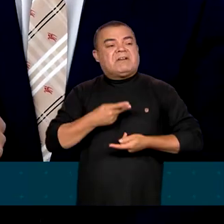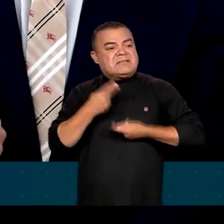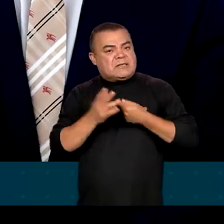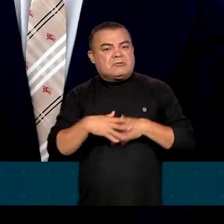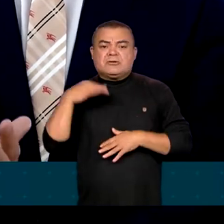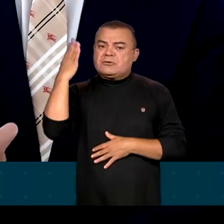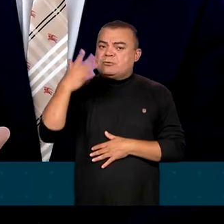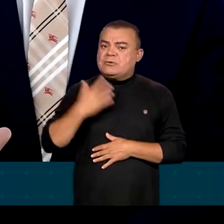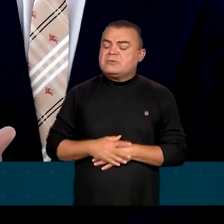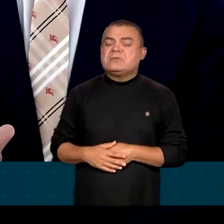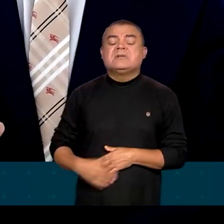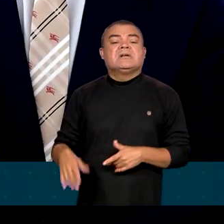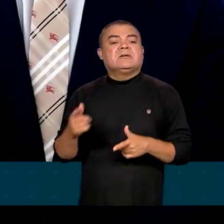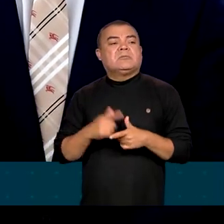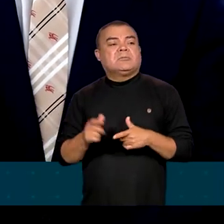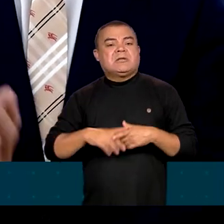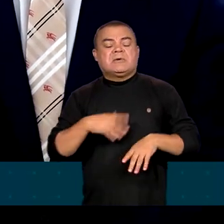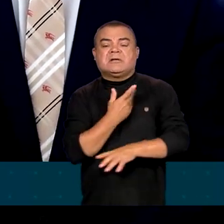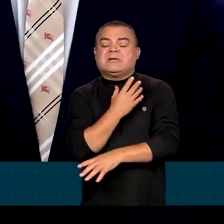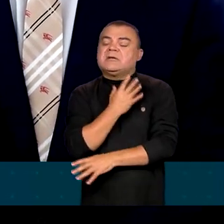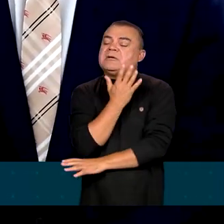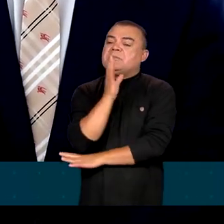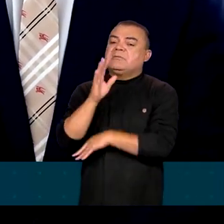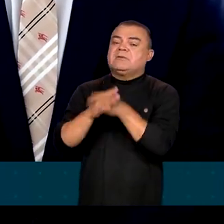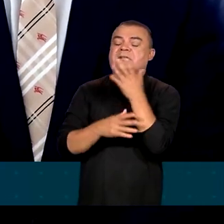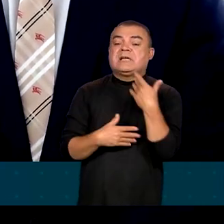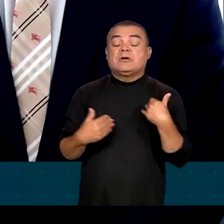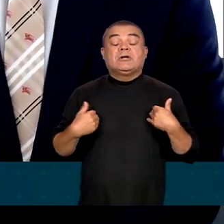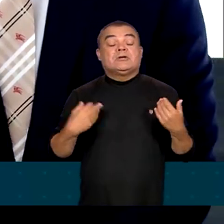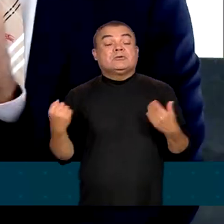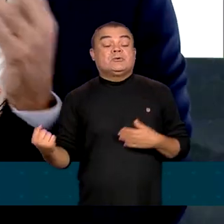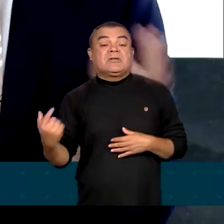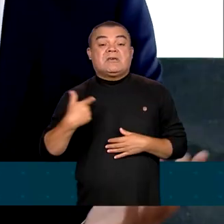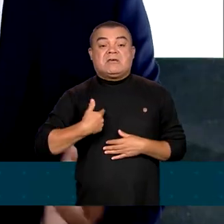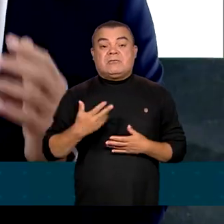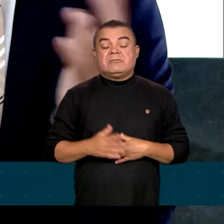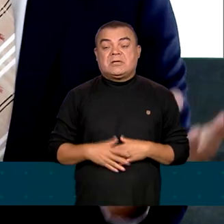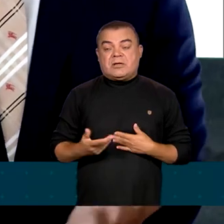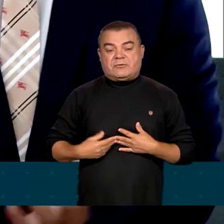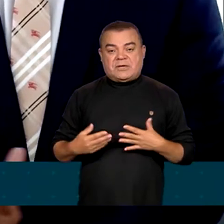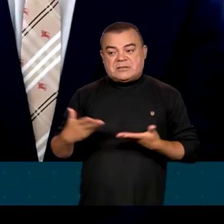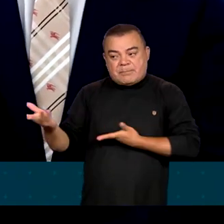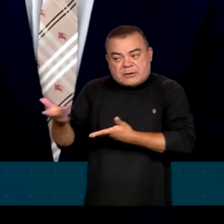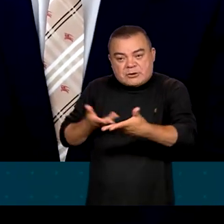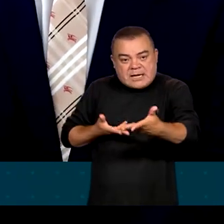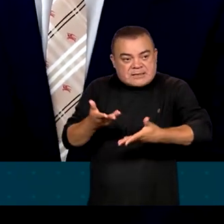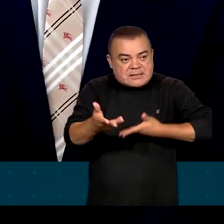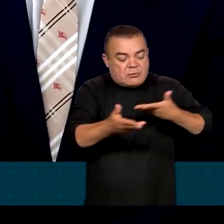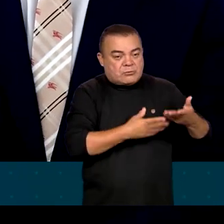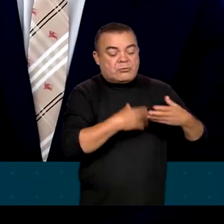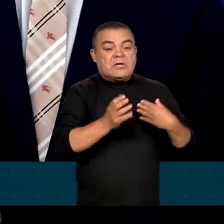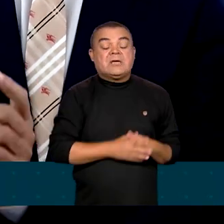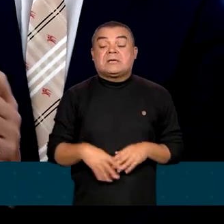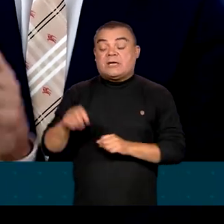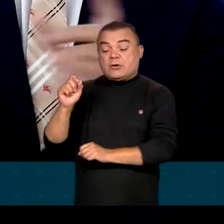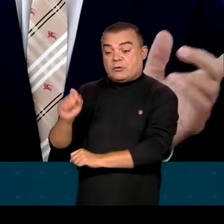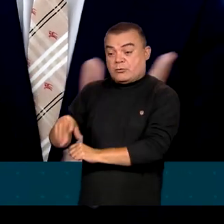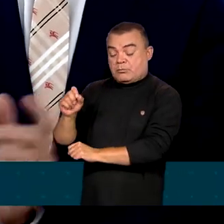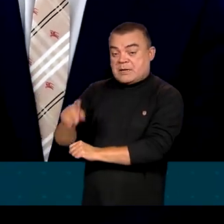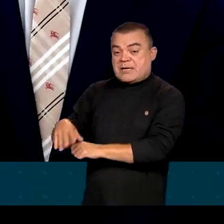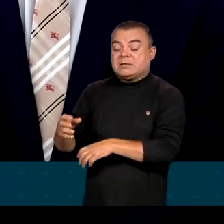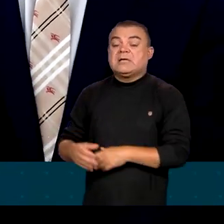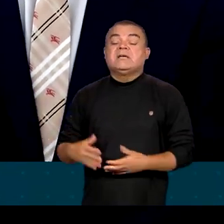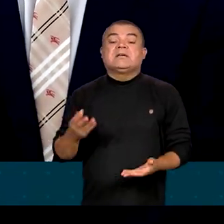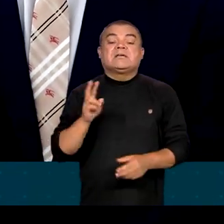do que eu, porque eu no Código Florestal fiz a mediação entre quem produz, quem cria e quem preserva. Eu fui atacado até